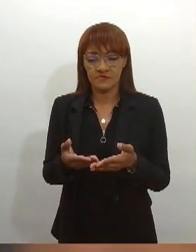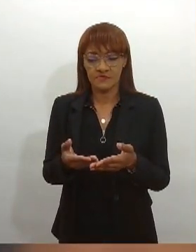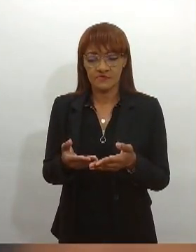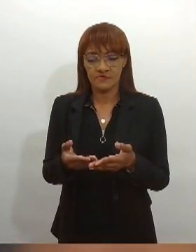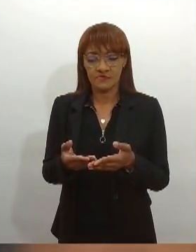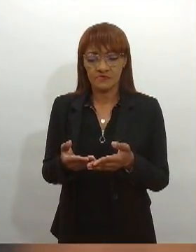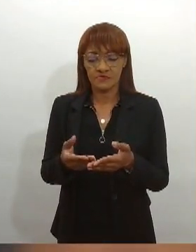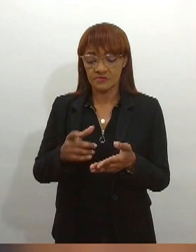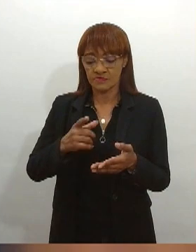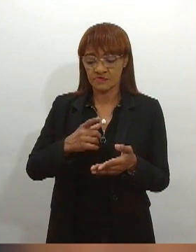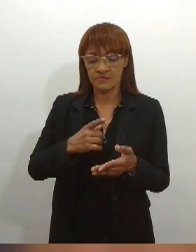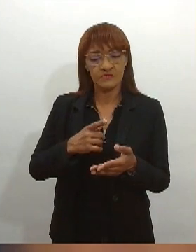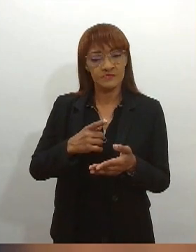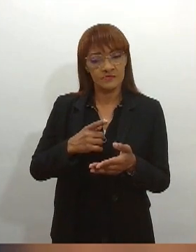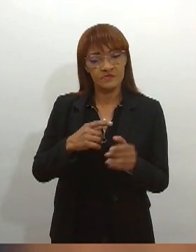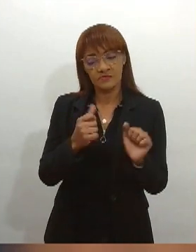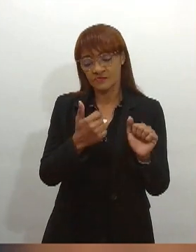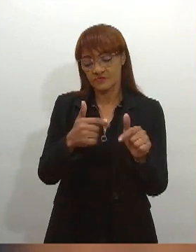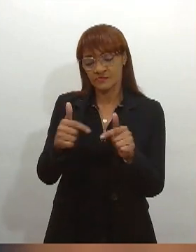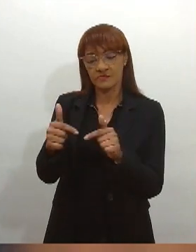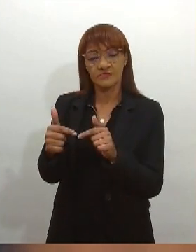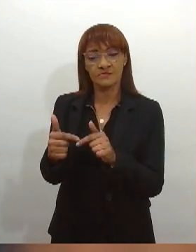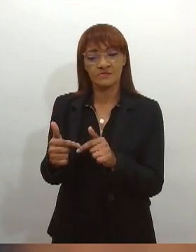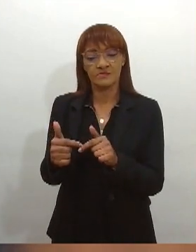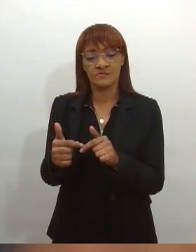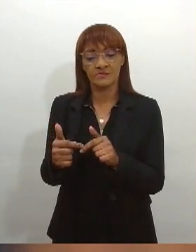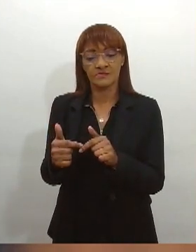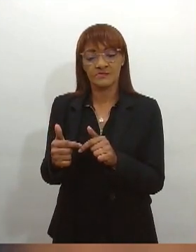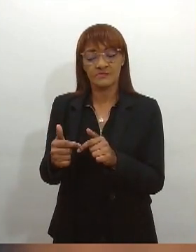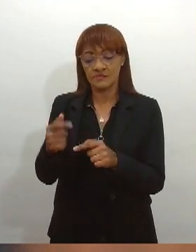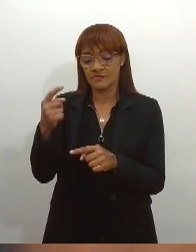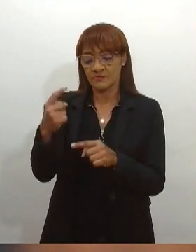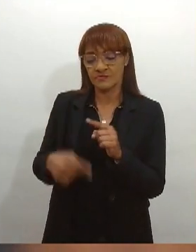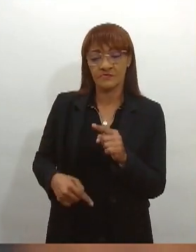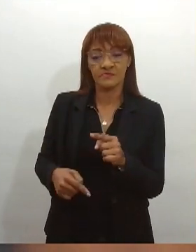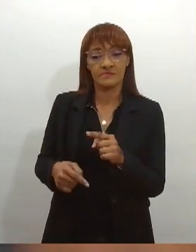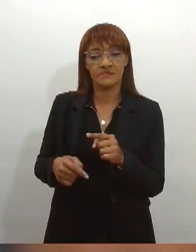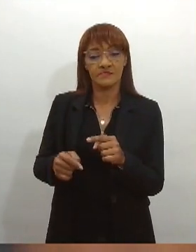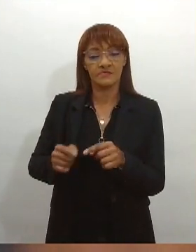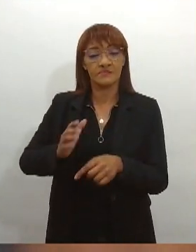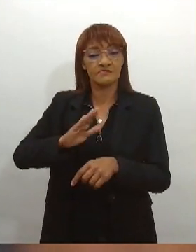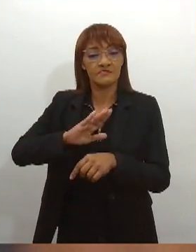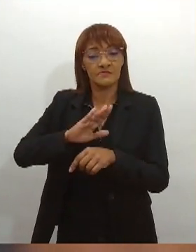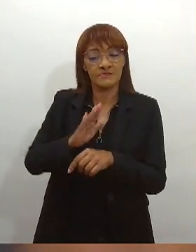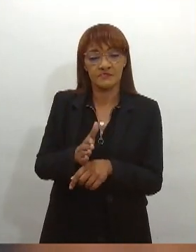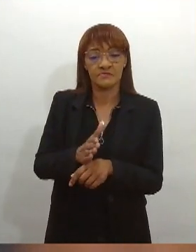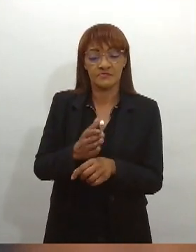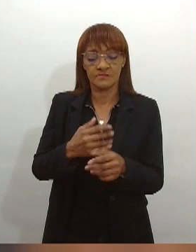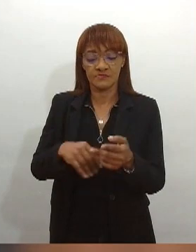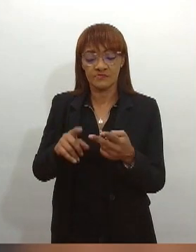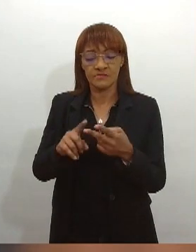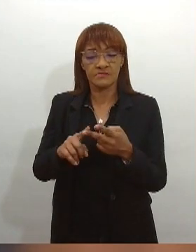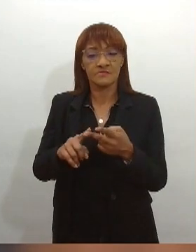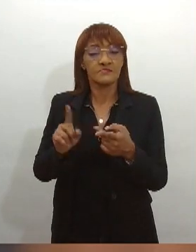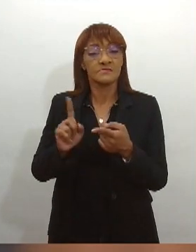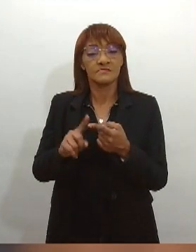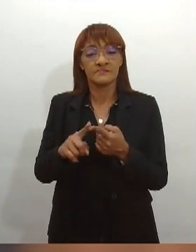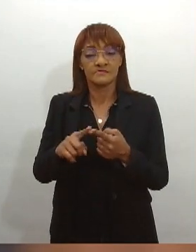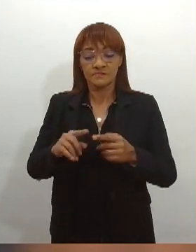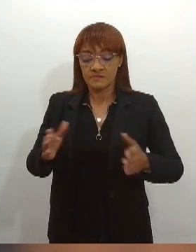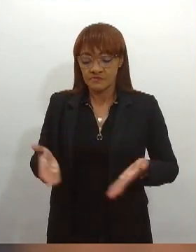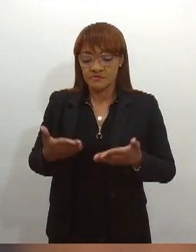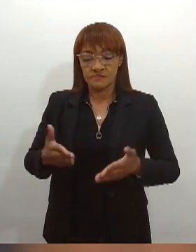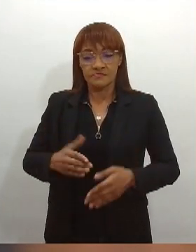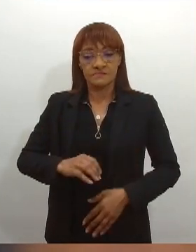relacionados ao enfrentamento ao racismo e à consciência e à elevação da autoestima do aluno negro e